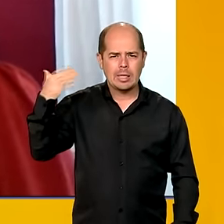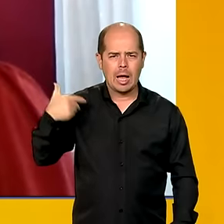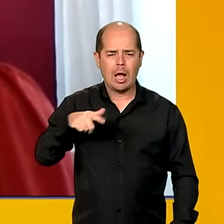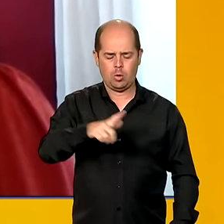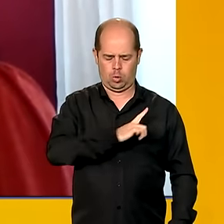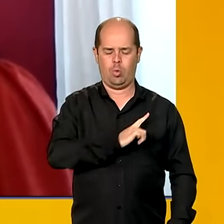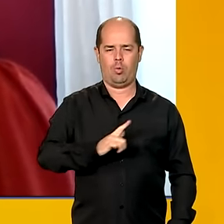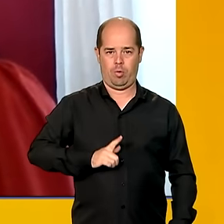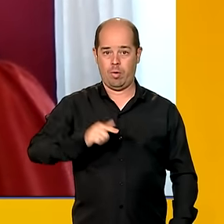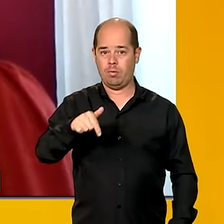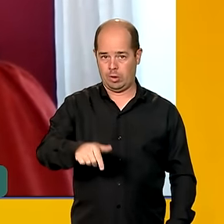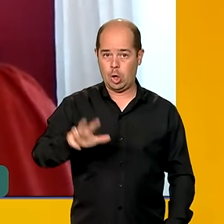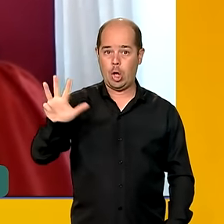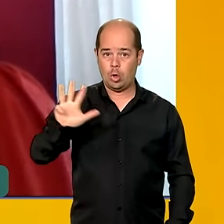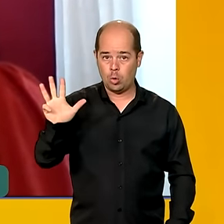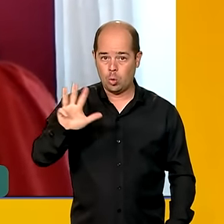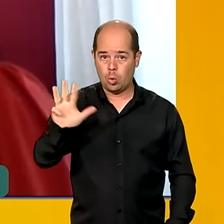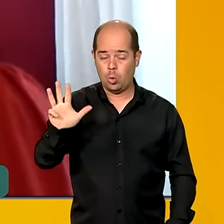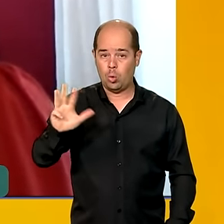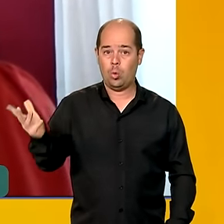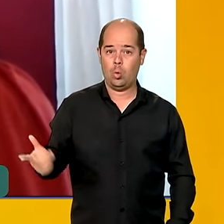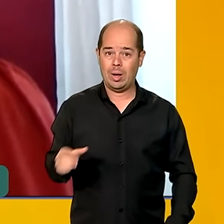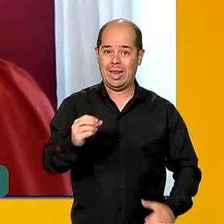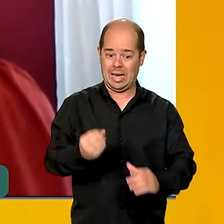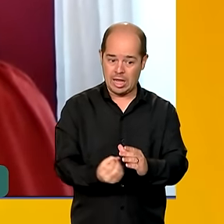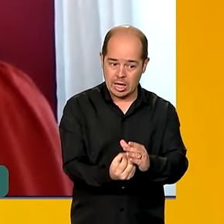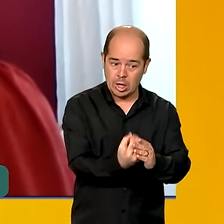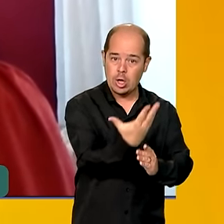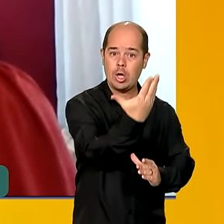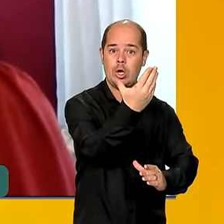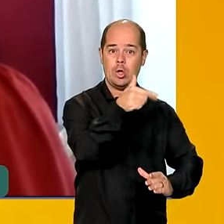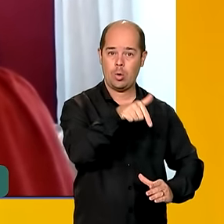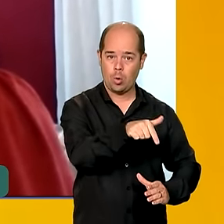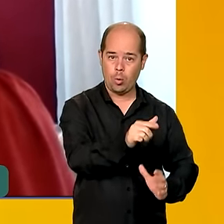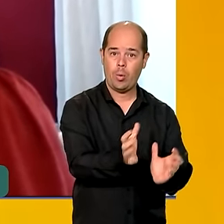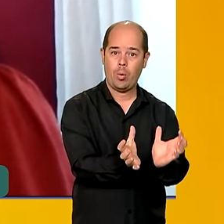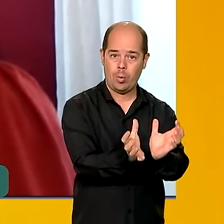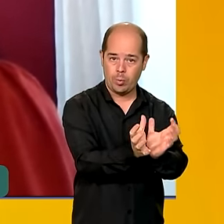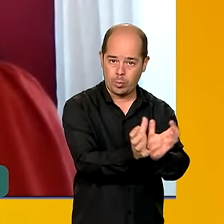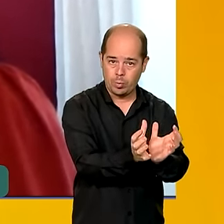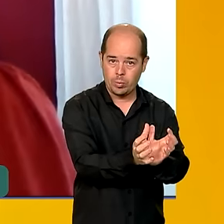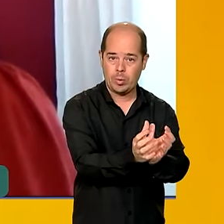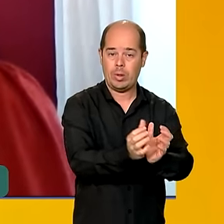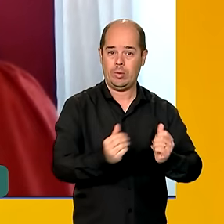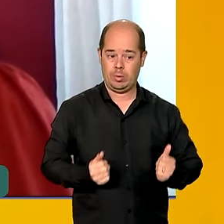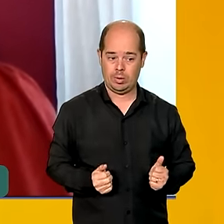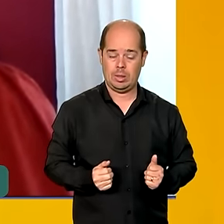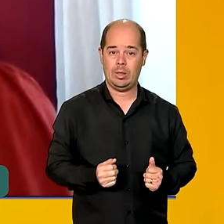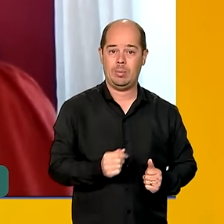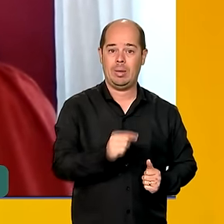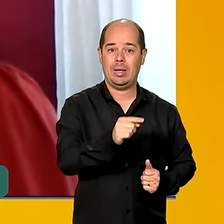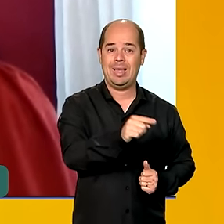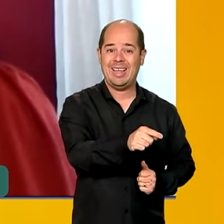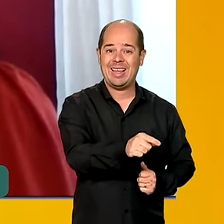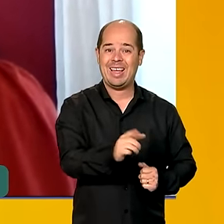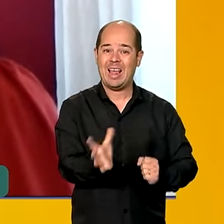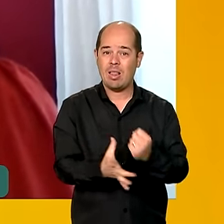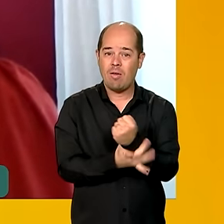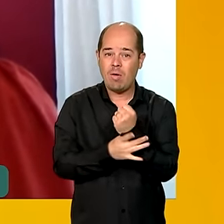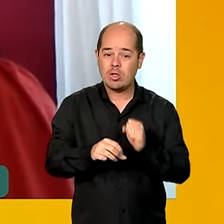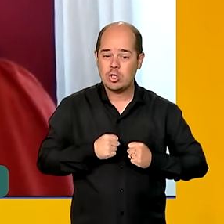governo federal e criou uma Procuradoria Nacional de Defesa da Democracia que está empenhada